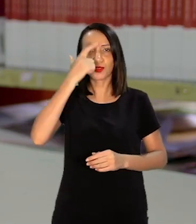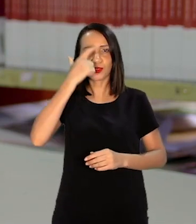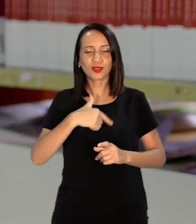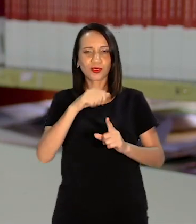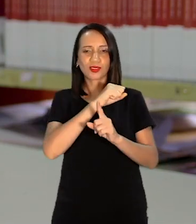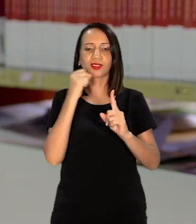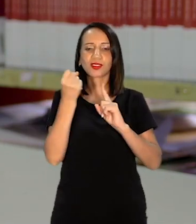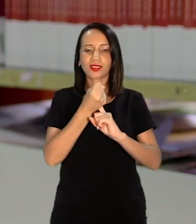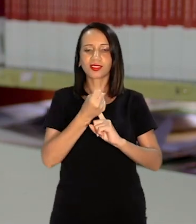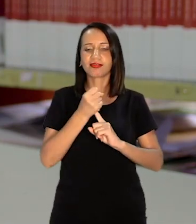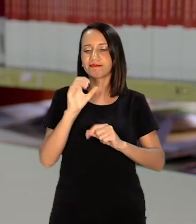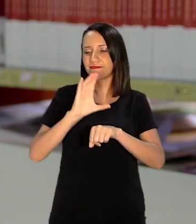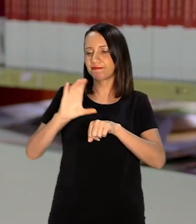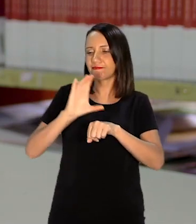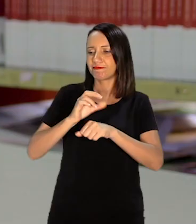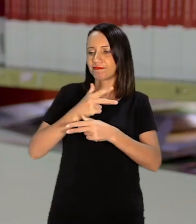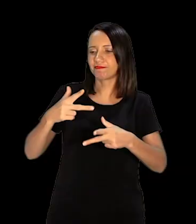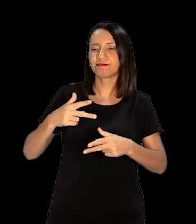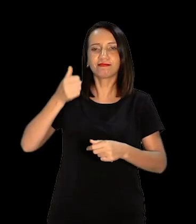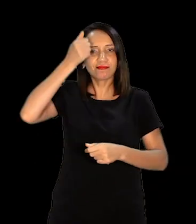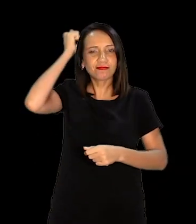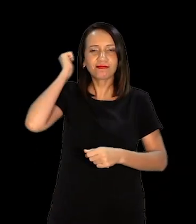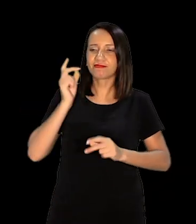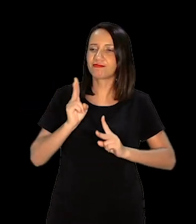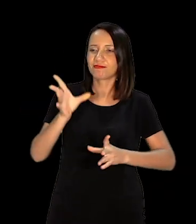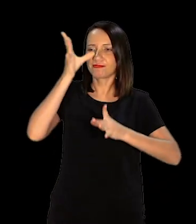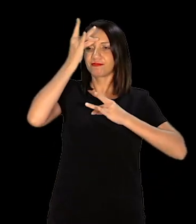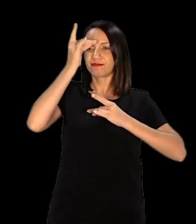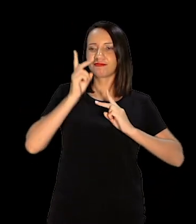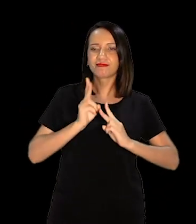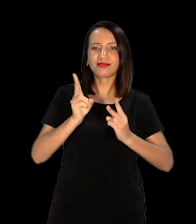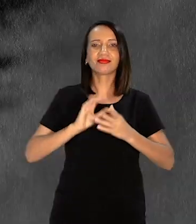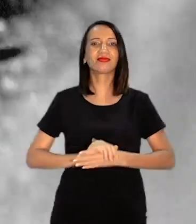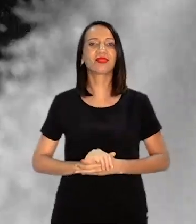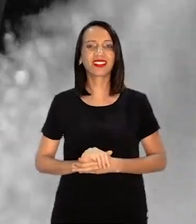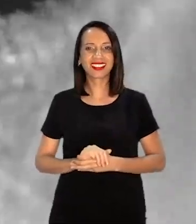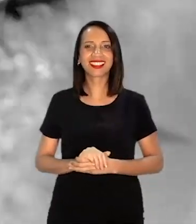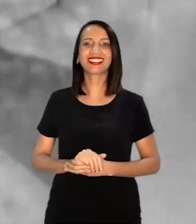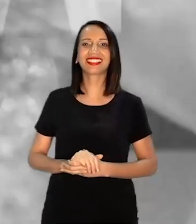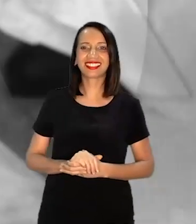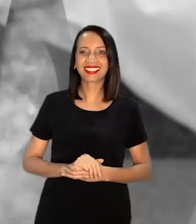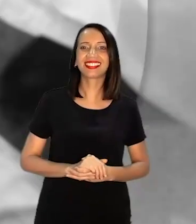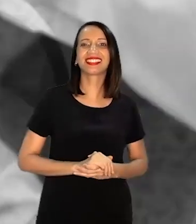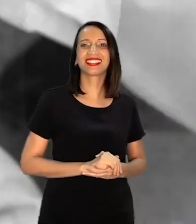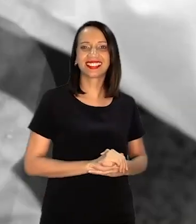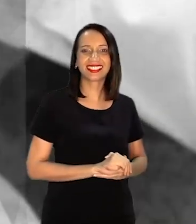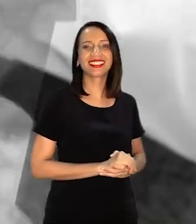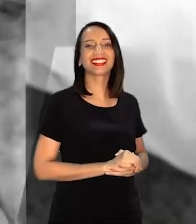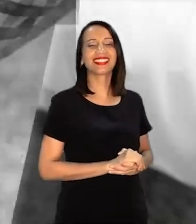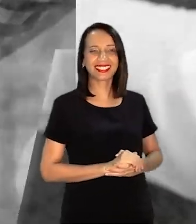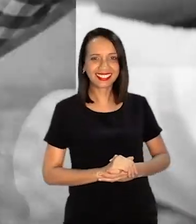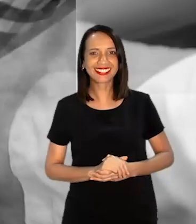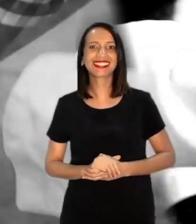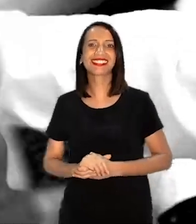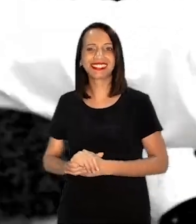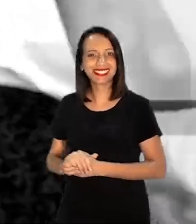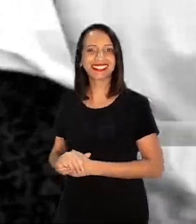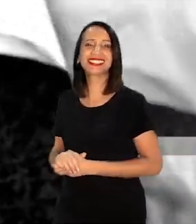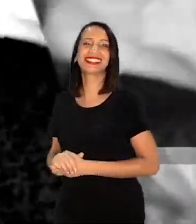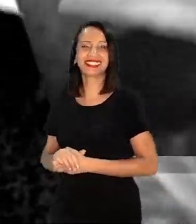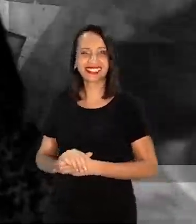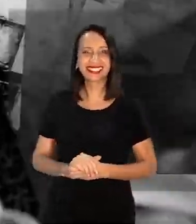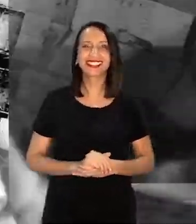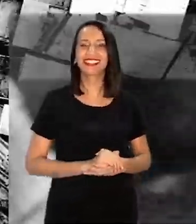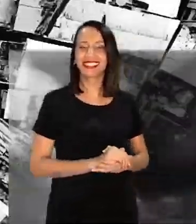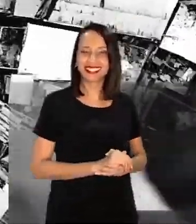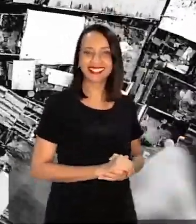mesmo, do cursinho, para a minha vida e vou levar isso para sempre. Em tela preta, TVT apresenta Cenas sobrepostas em preto e branco Close de